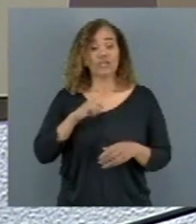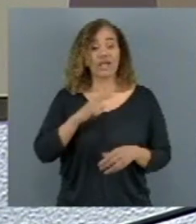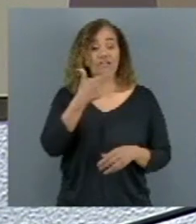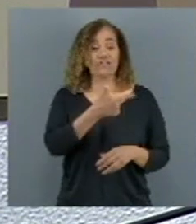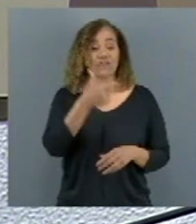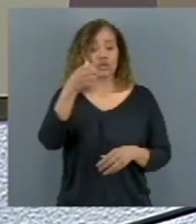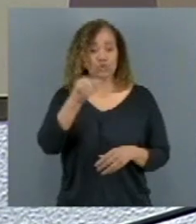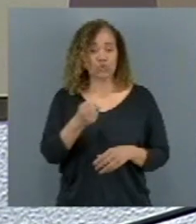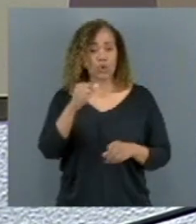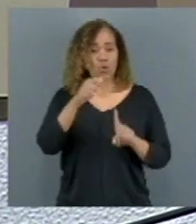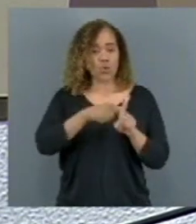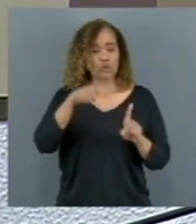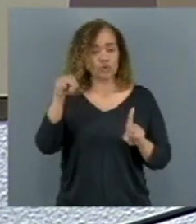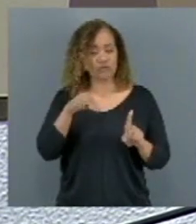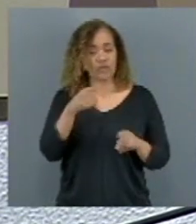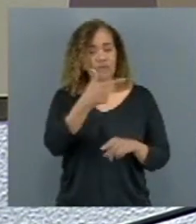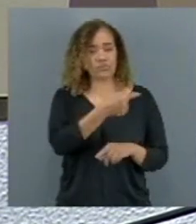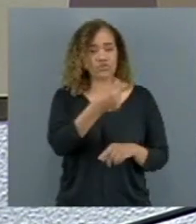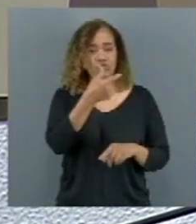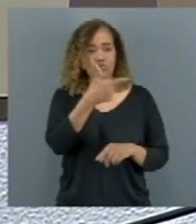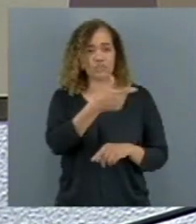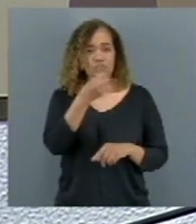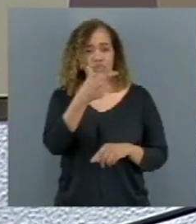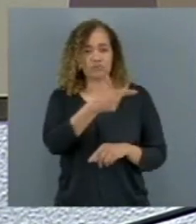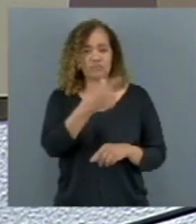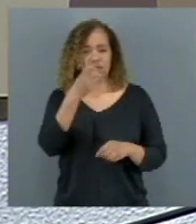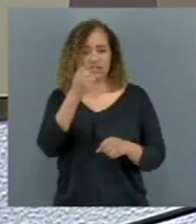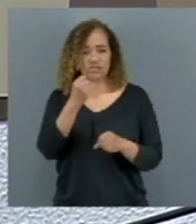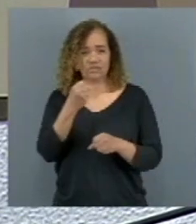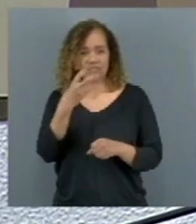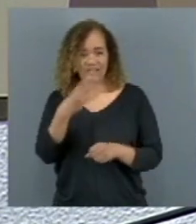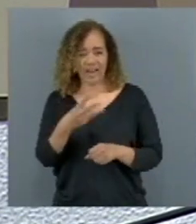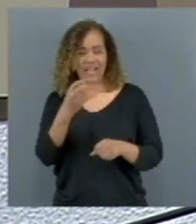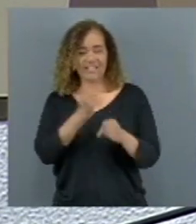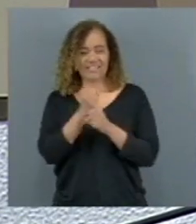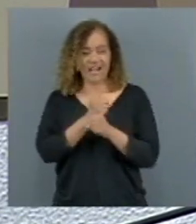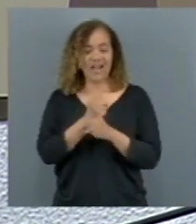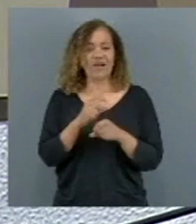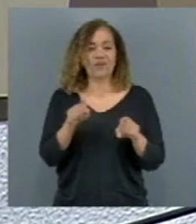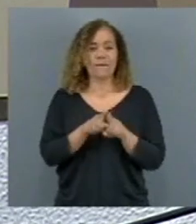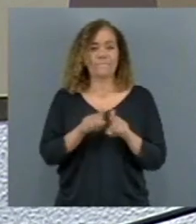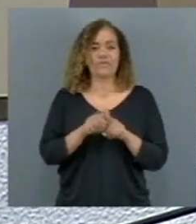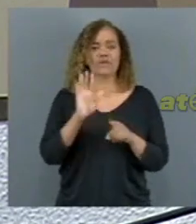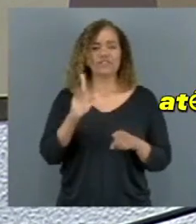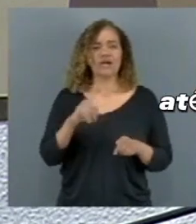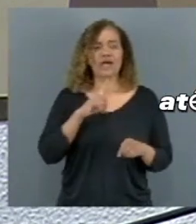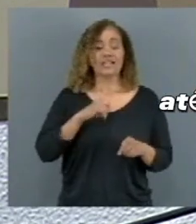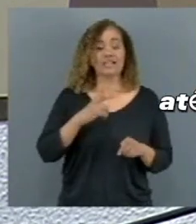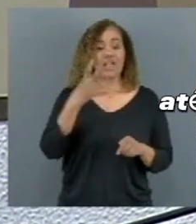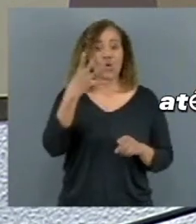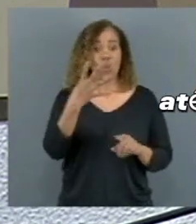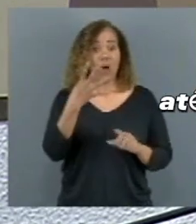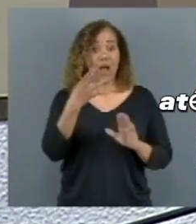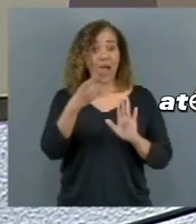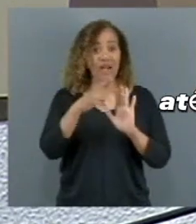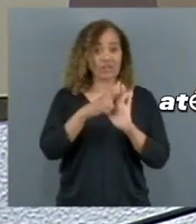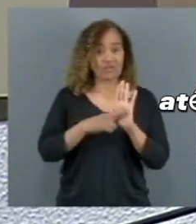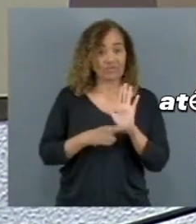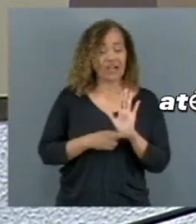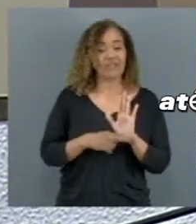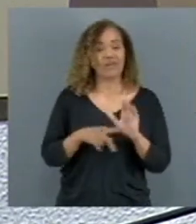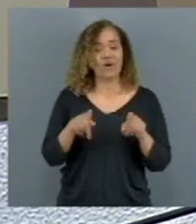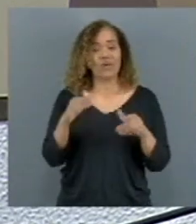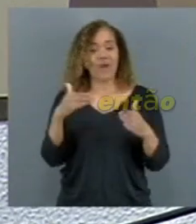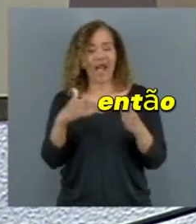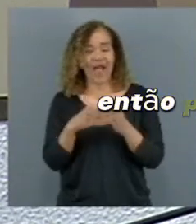de novembro de 2023, o meu apelido de senador Bolt, porque eu tenho quatro relatórios até meio-dia e duas audiências em